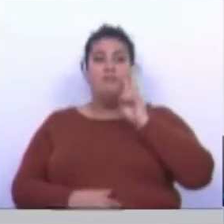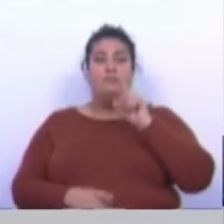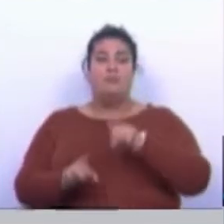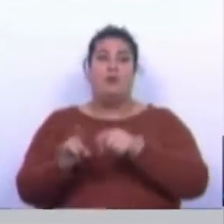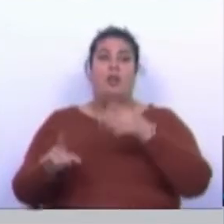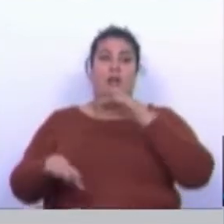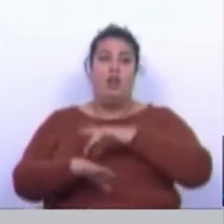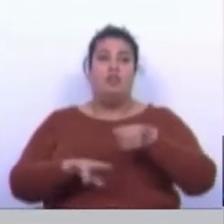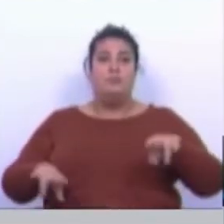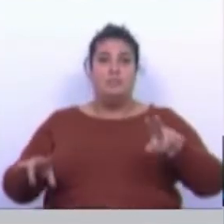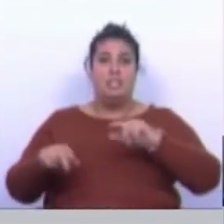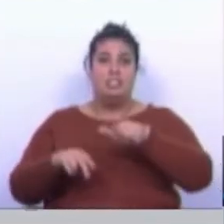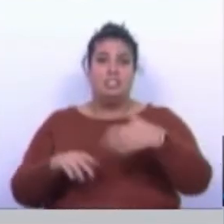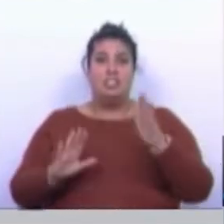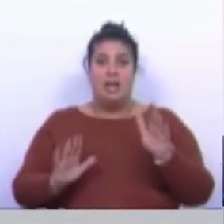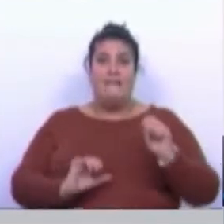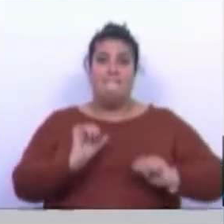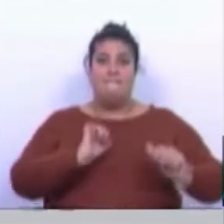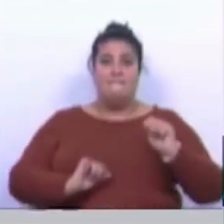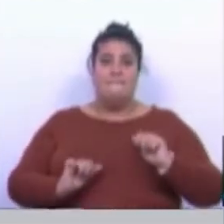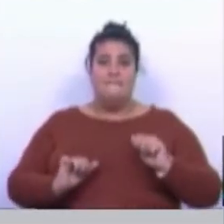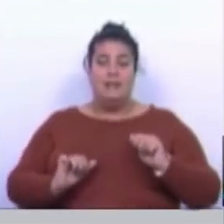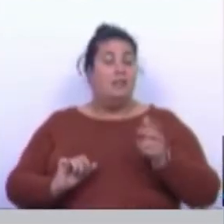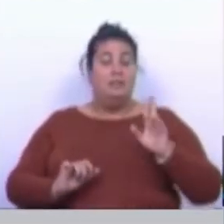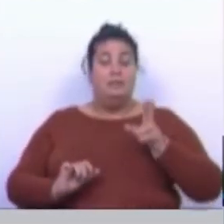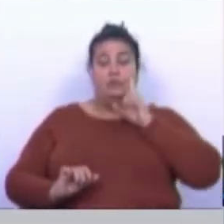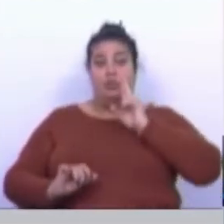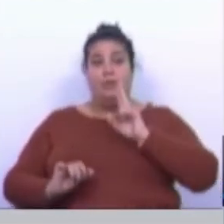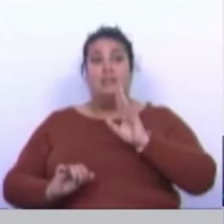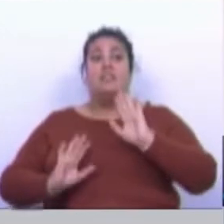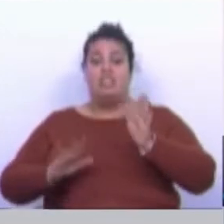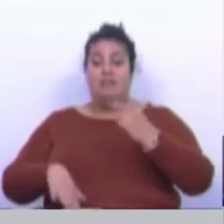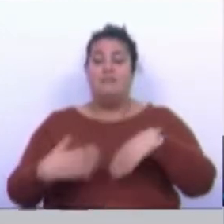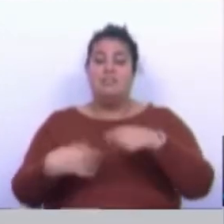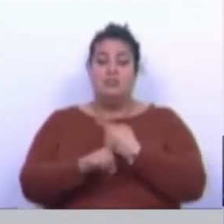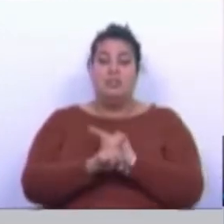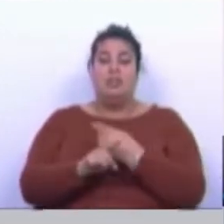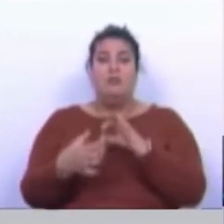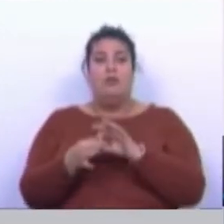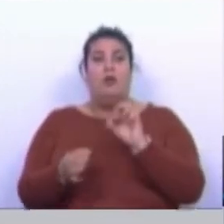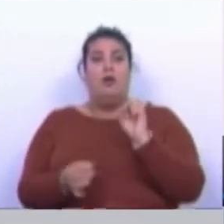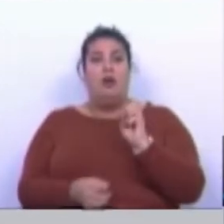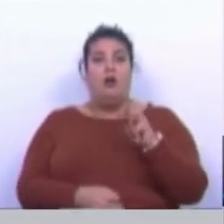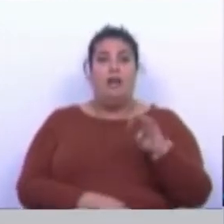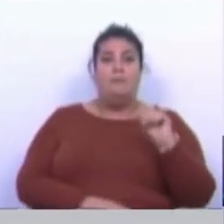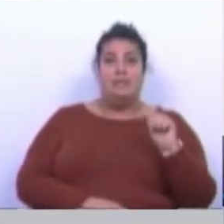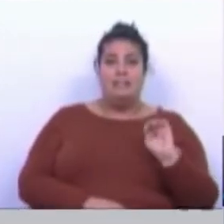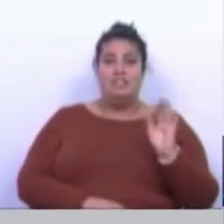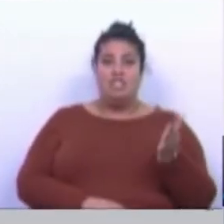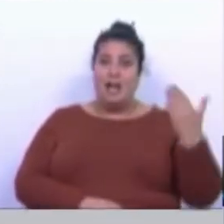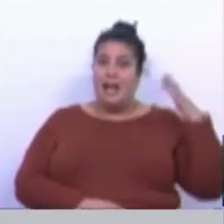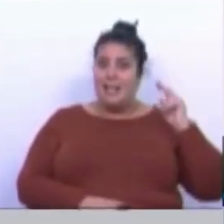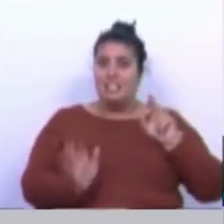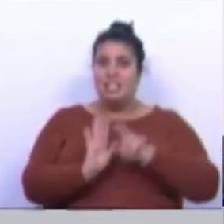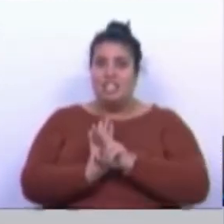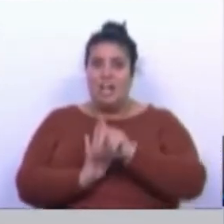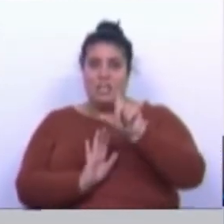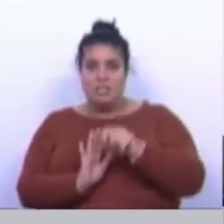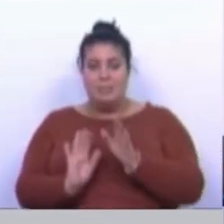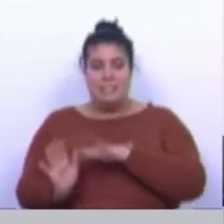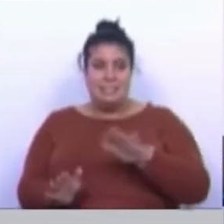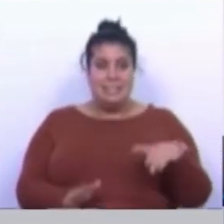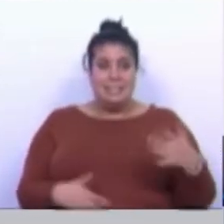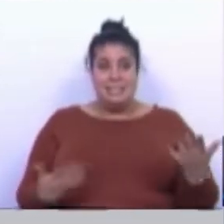hospitais que já operavam de acordo com as recomendações da OMS e de acordo com as últimas evidências